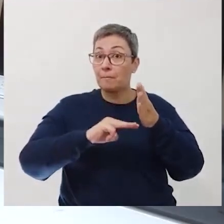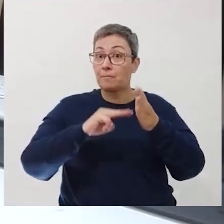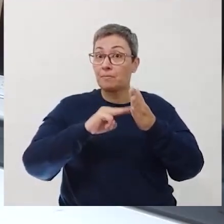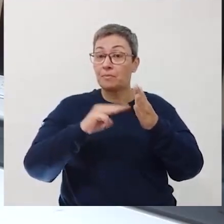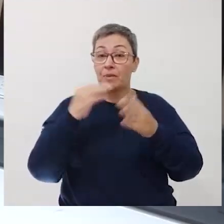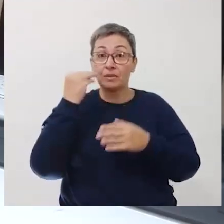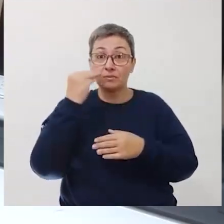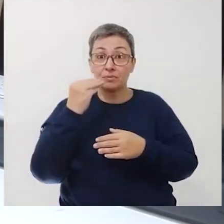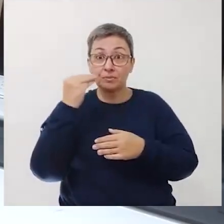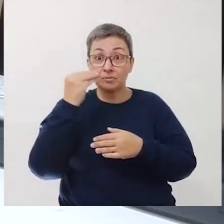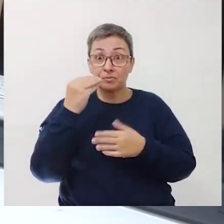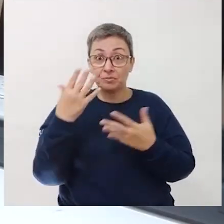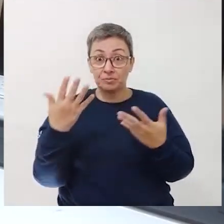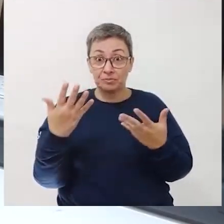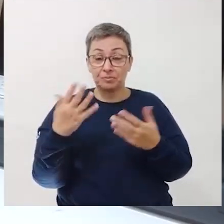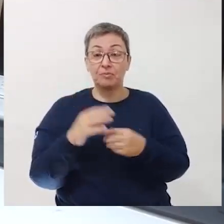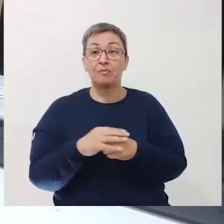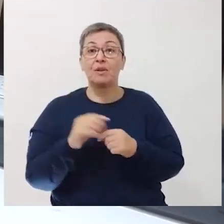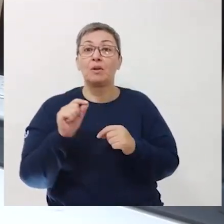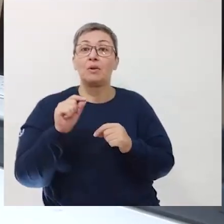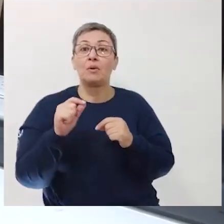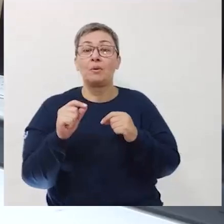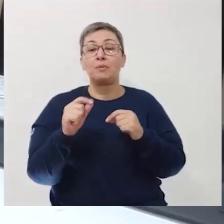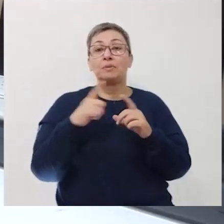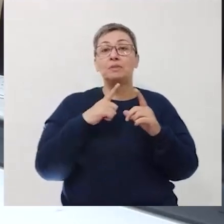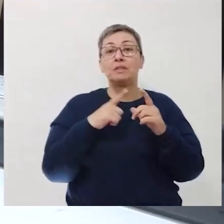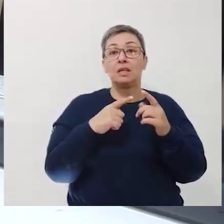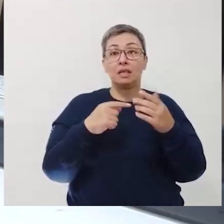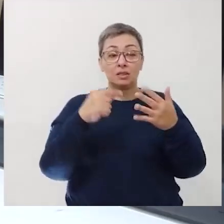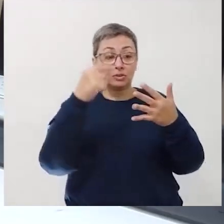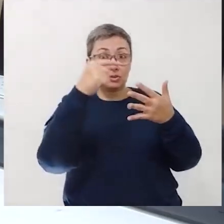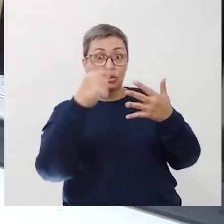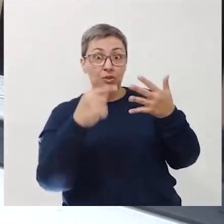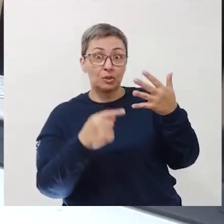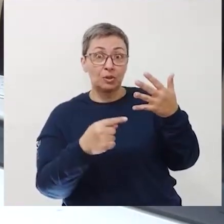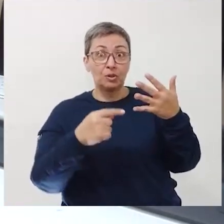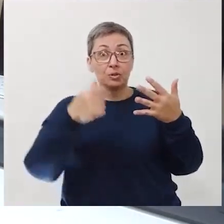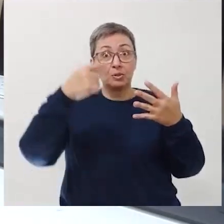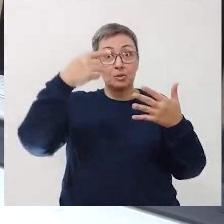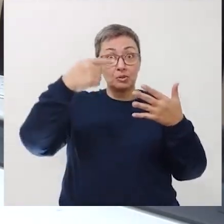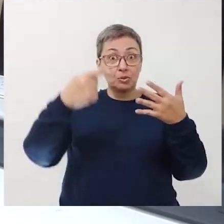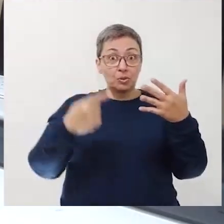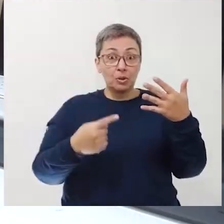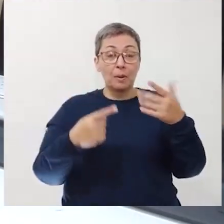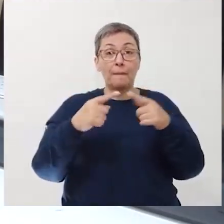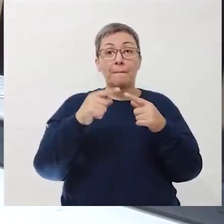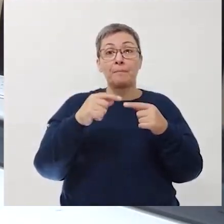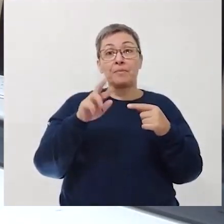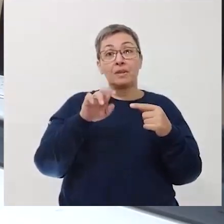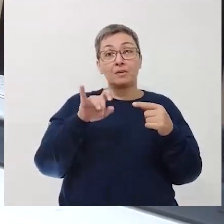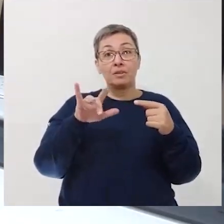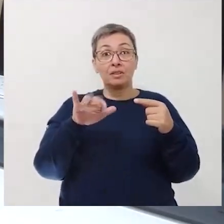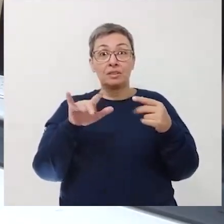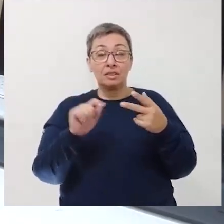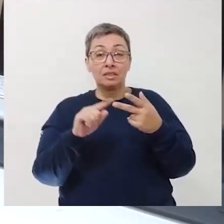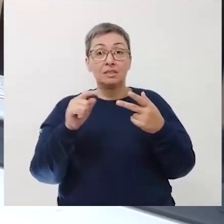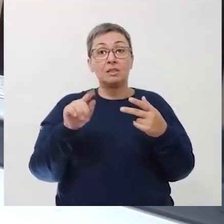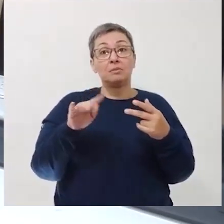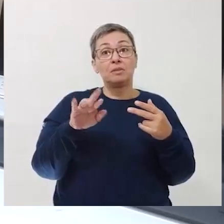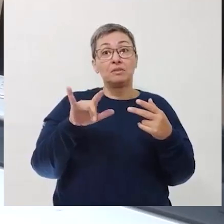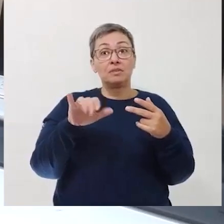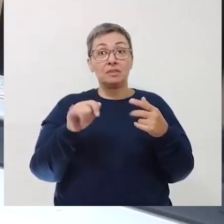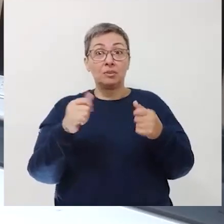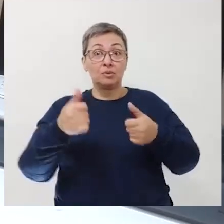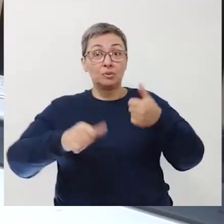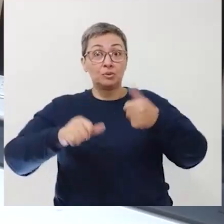experimentais. Baseia-se na regularidade, na previsão e